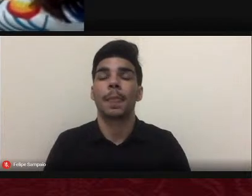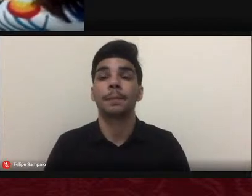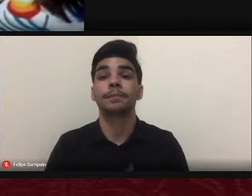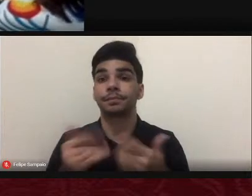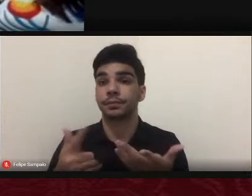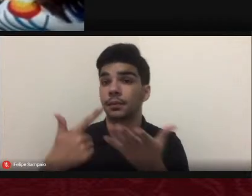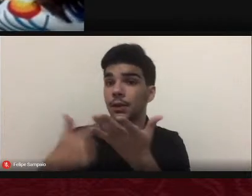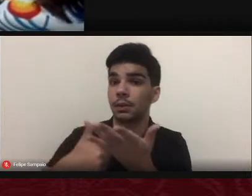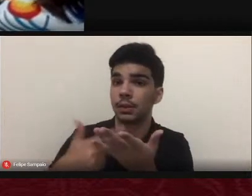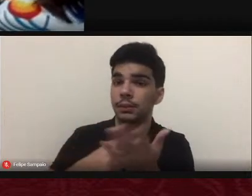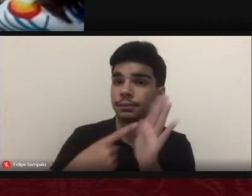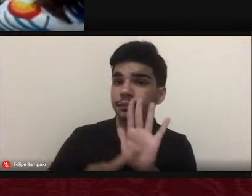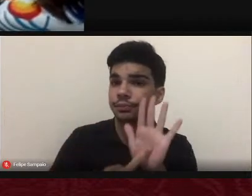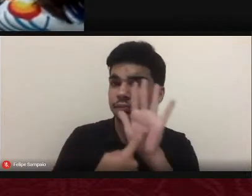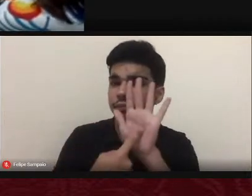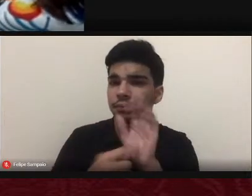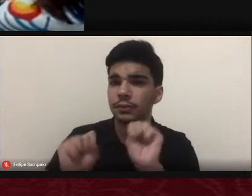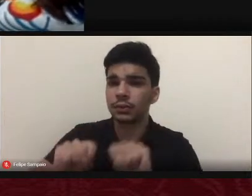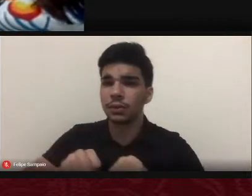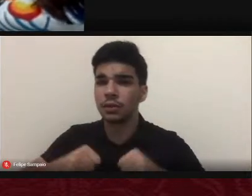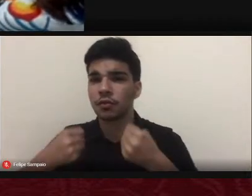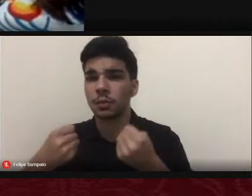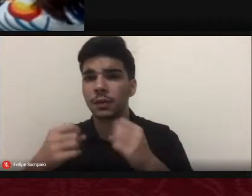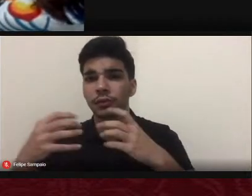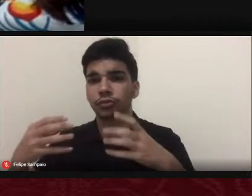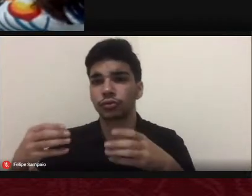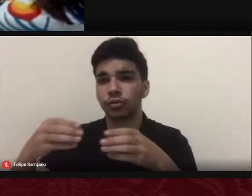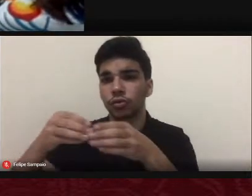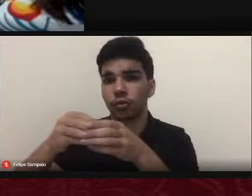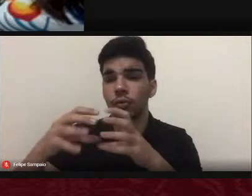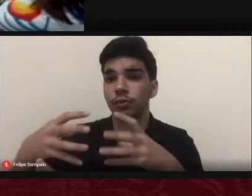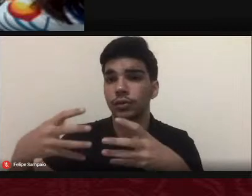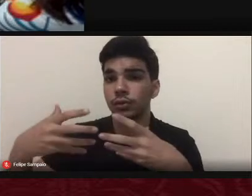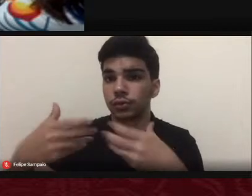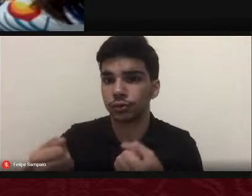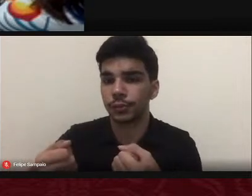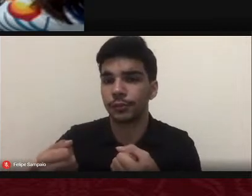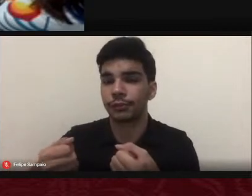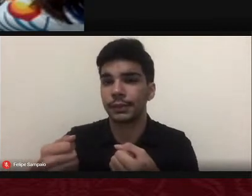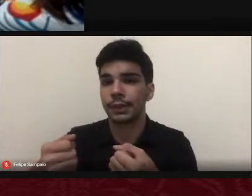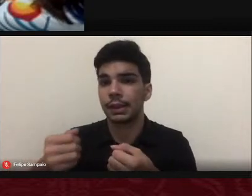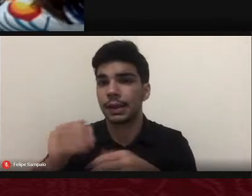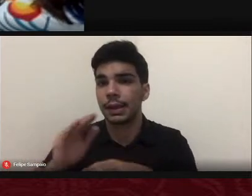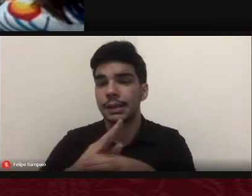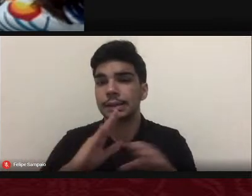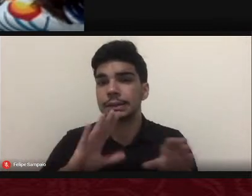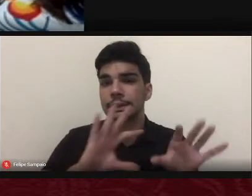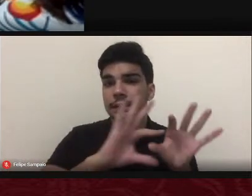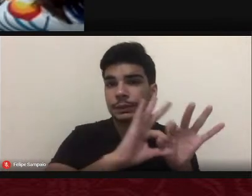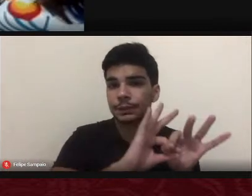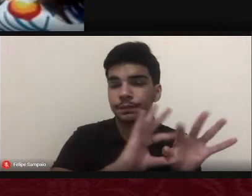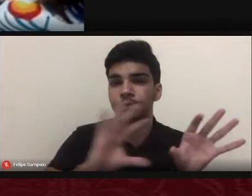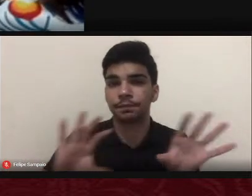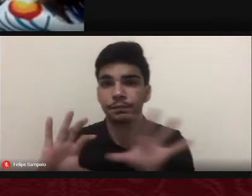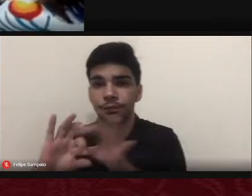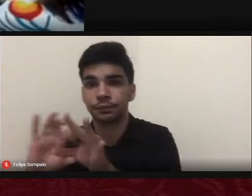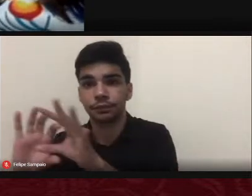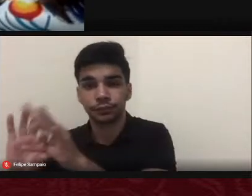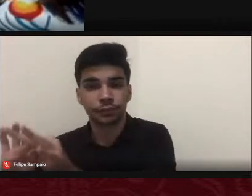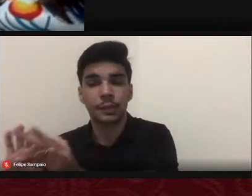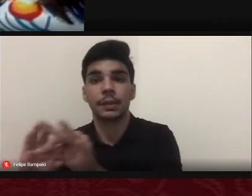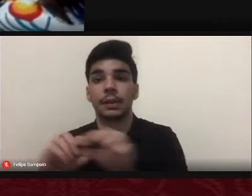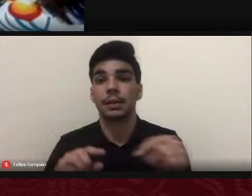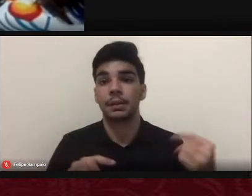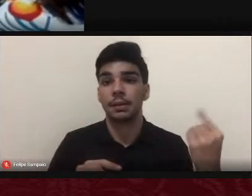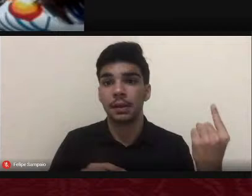resultado de um esforço colaborativo em reunir contribuições de estudiosos da área de geografia do estado